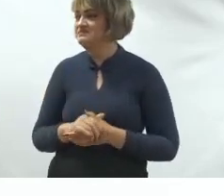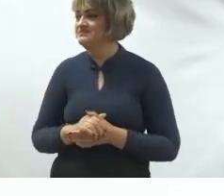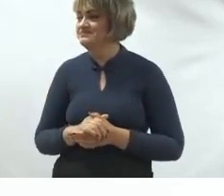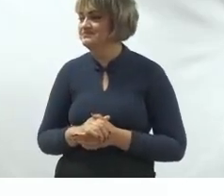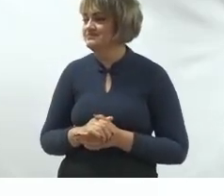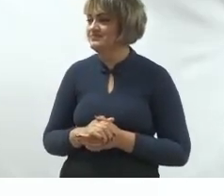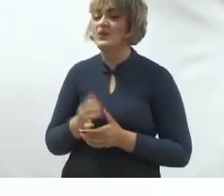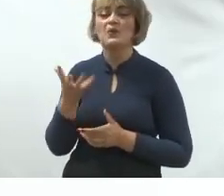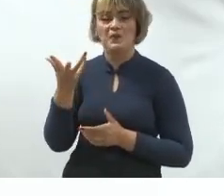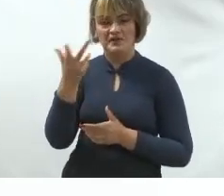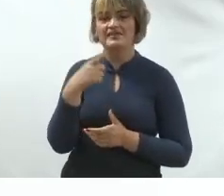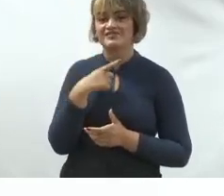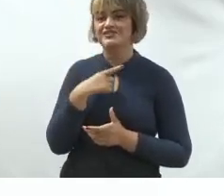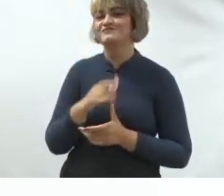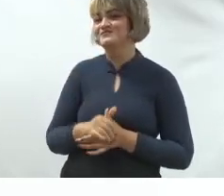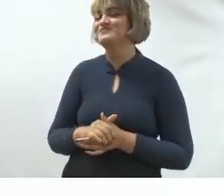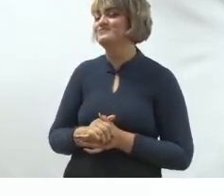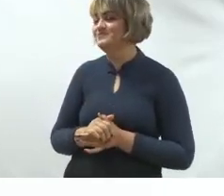Qualidade.